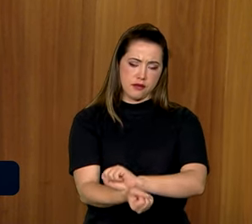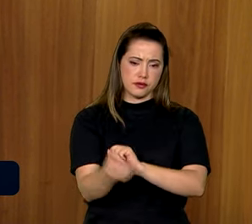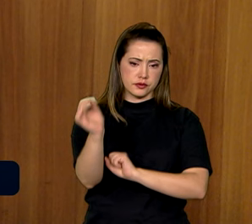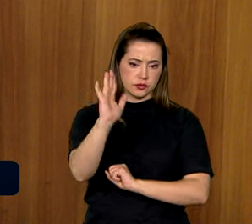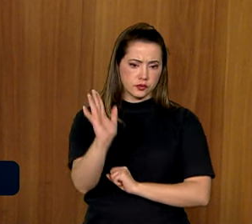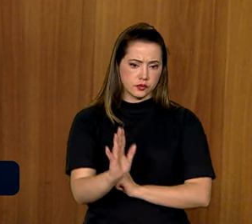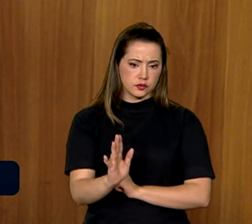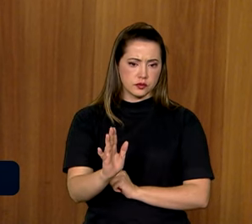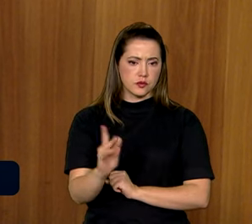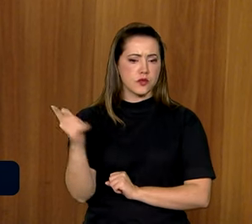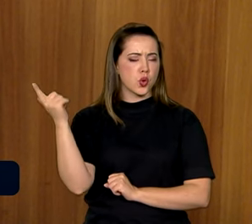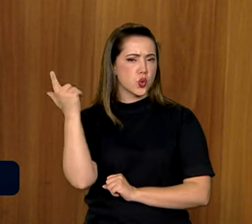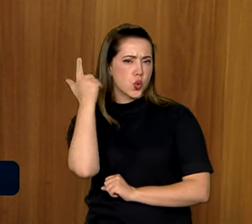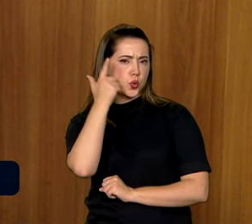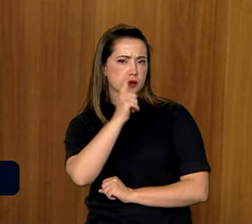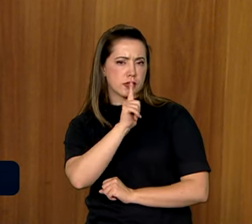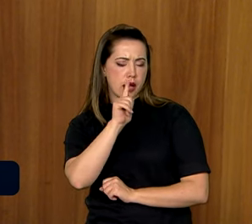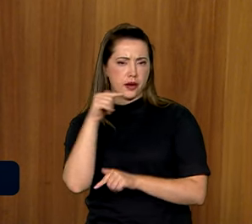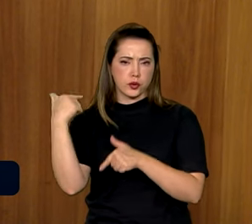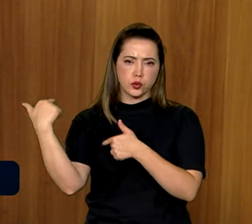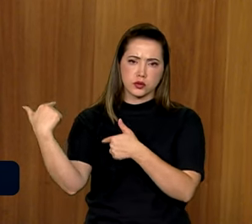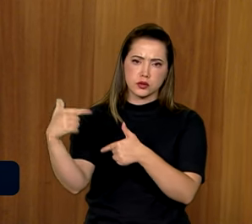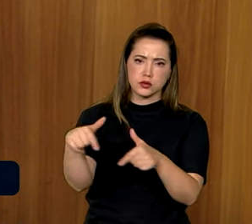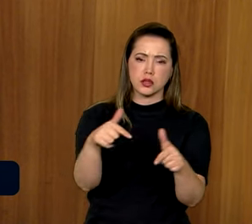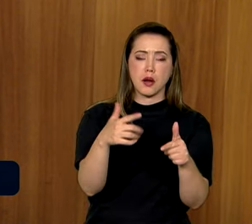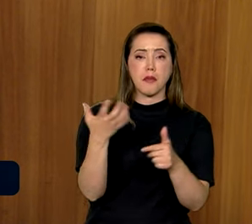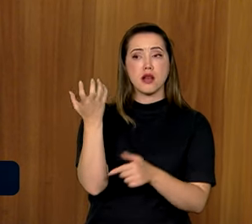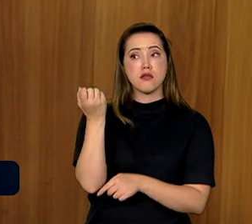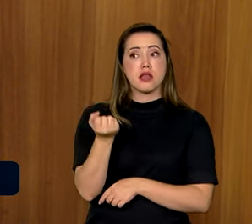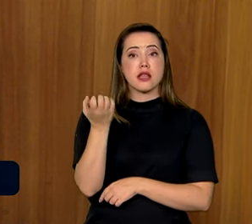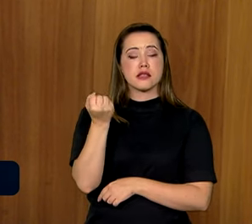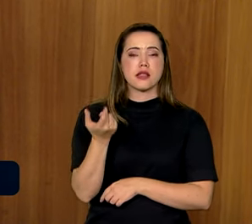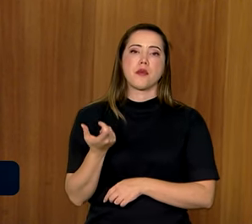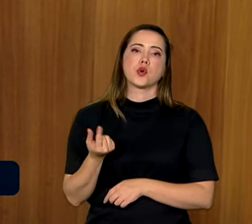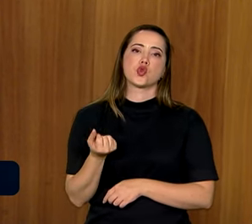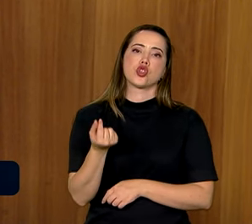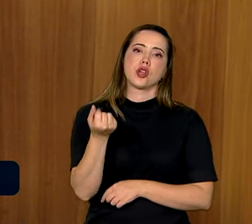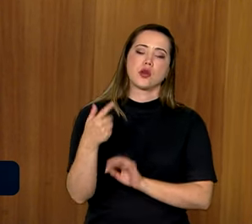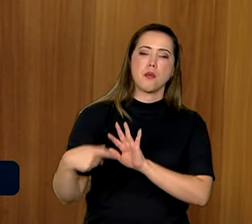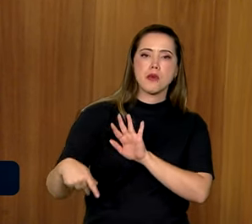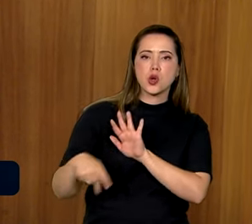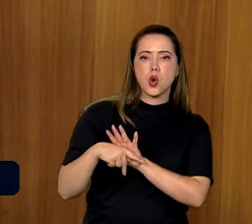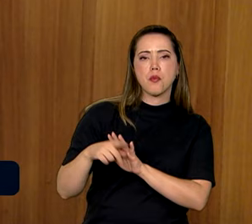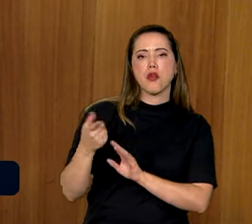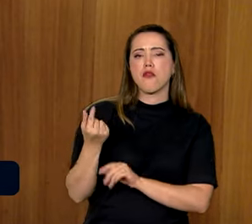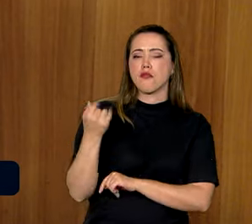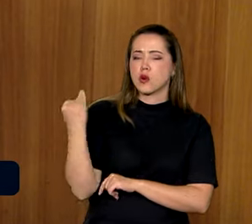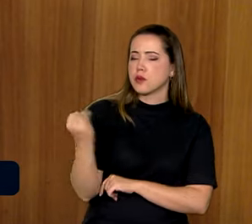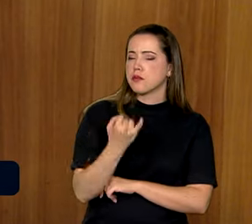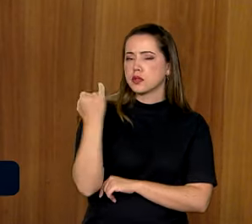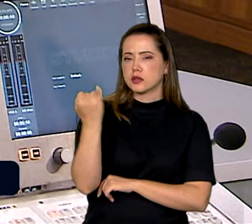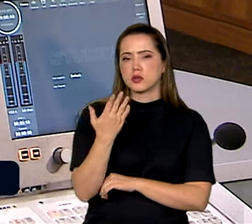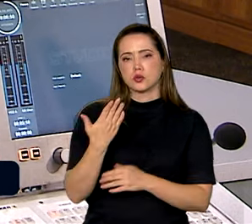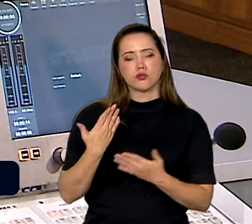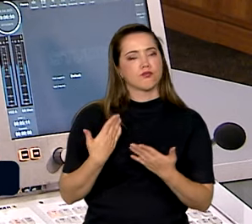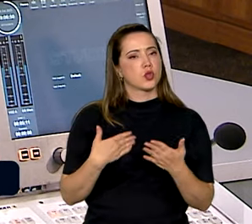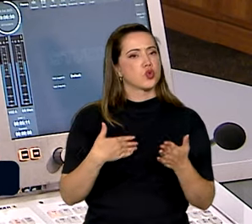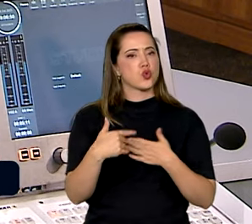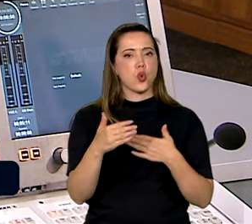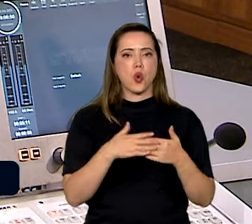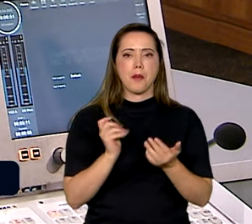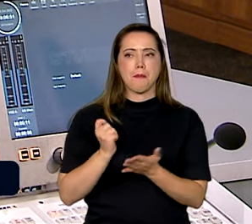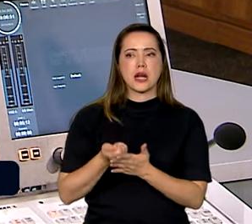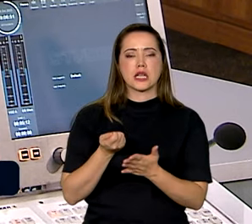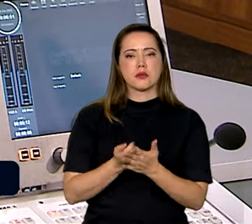isso se consegue durante a ação, que o trabalhador receba essas verbas rescisórias, que é um valor muito importante. Independentemente desse